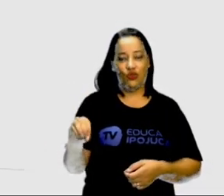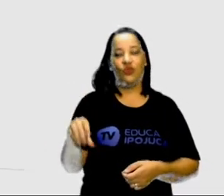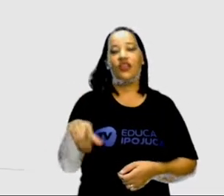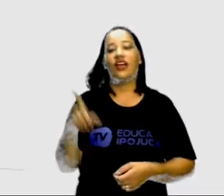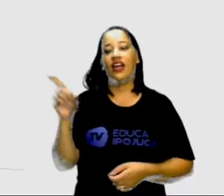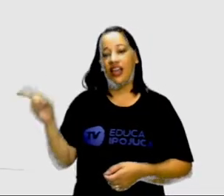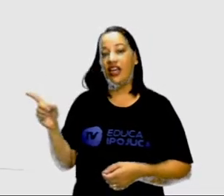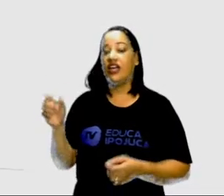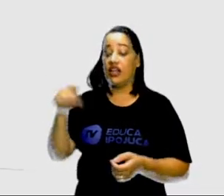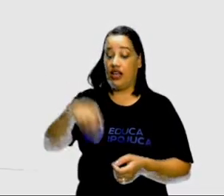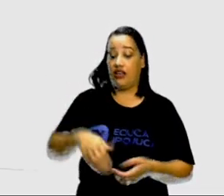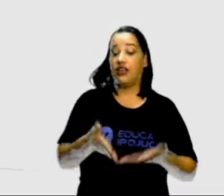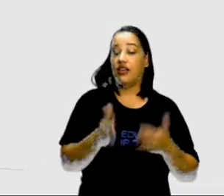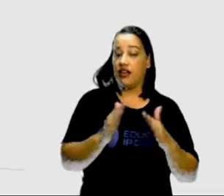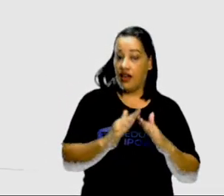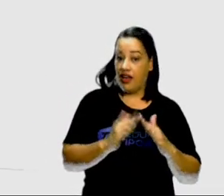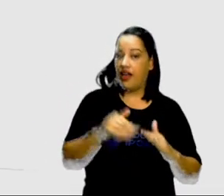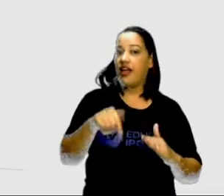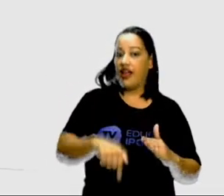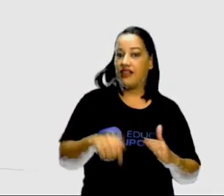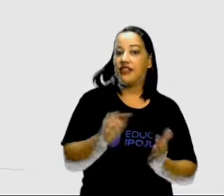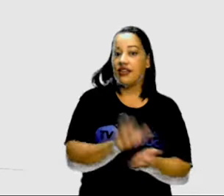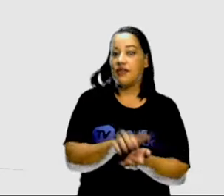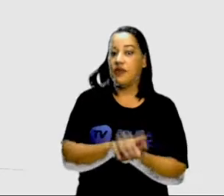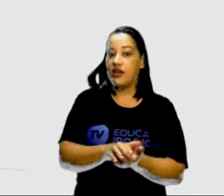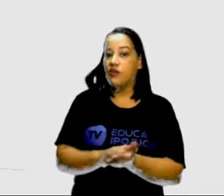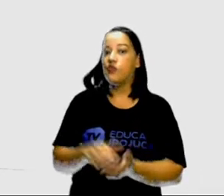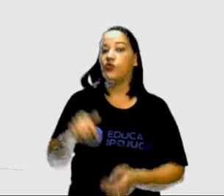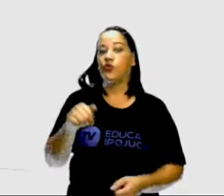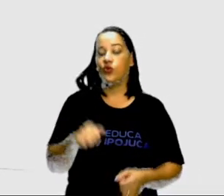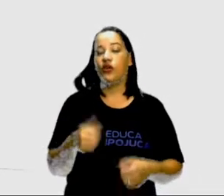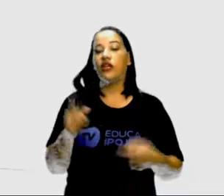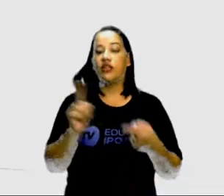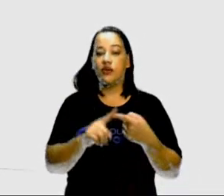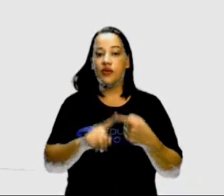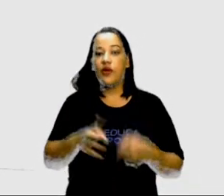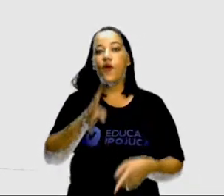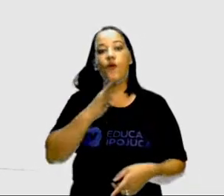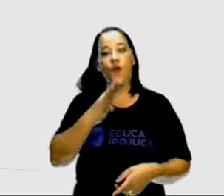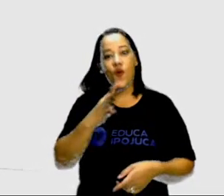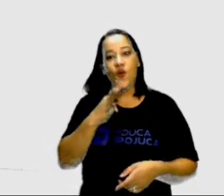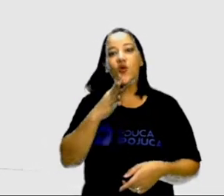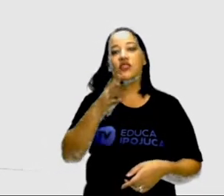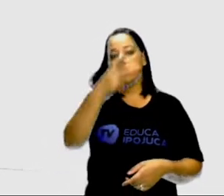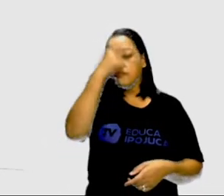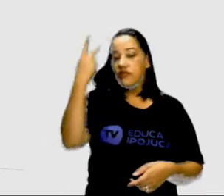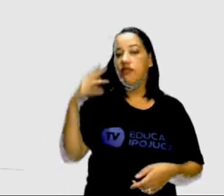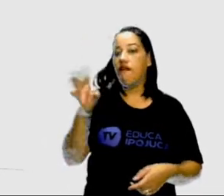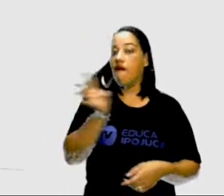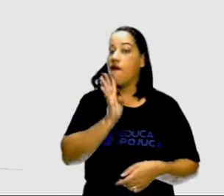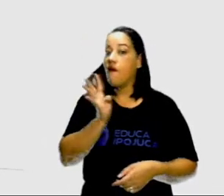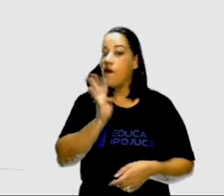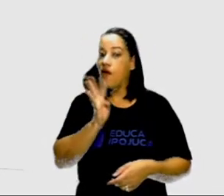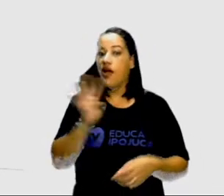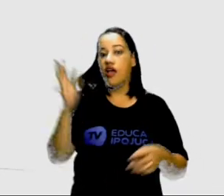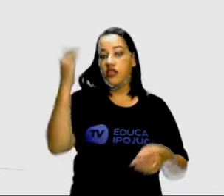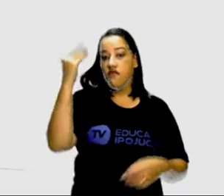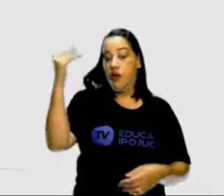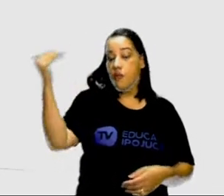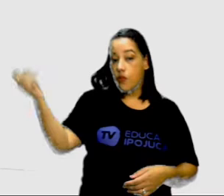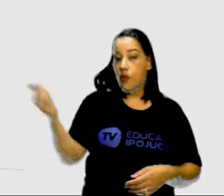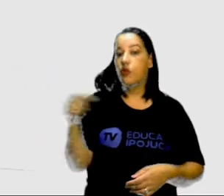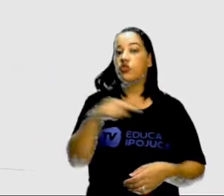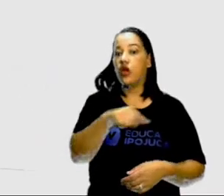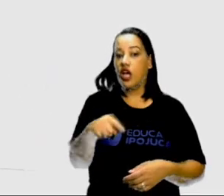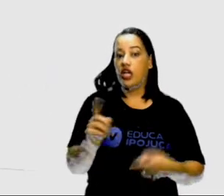tempo E também tem seu coração Aqui em Pernambuco E ele é muito conhecido Na visualização De várias escritas Que ele fez Também com